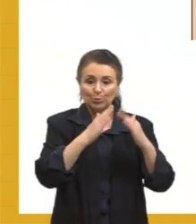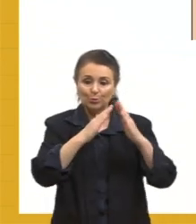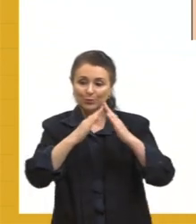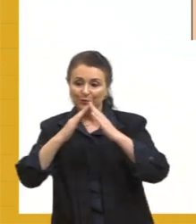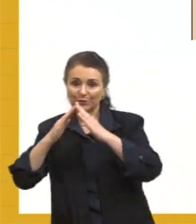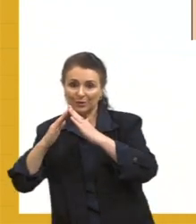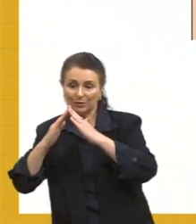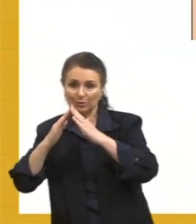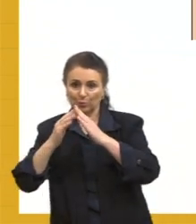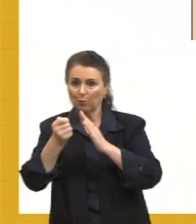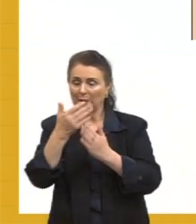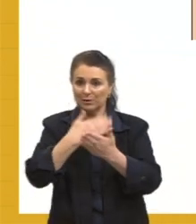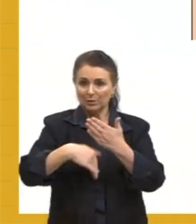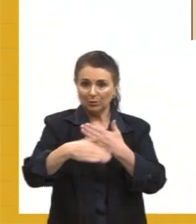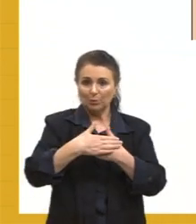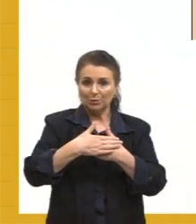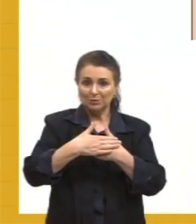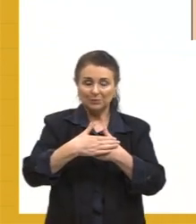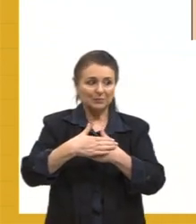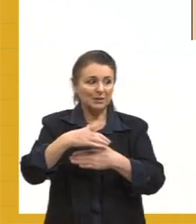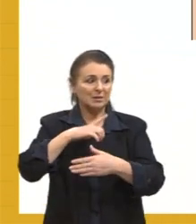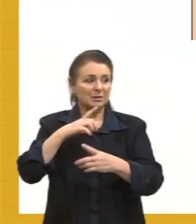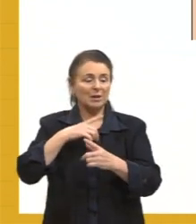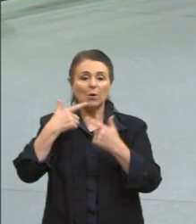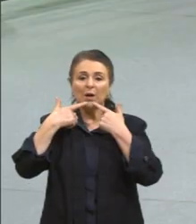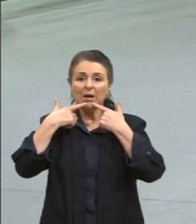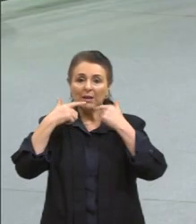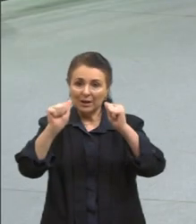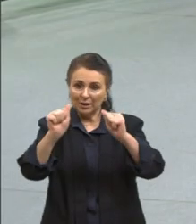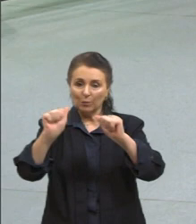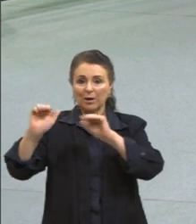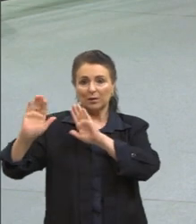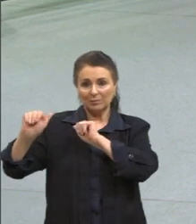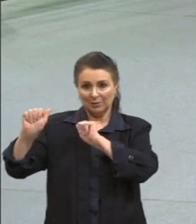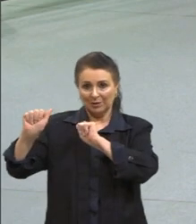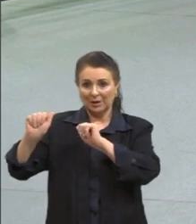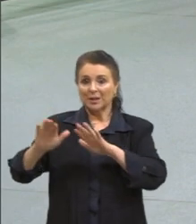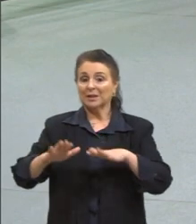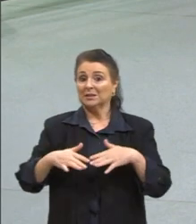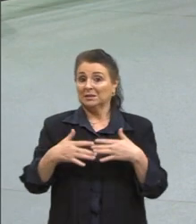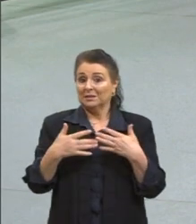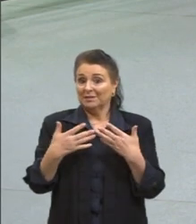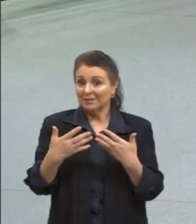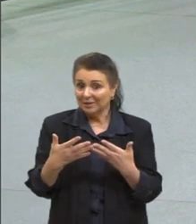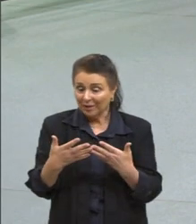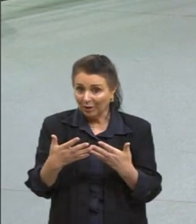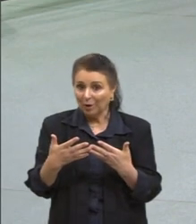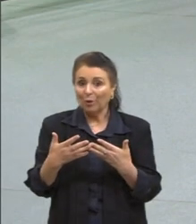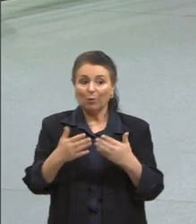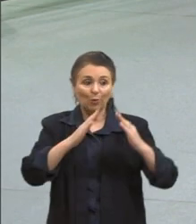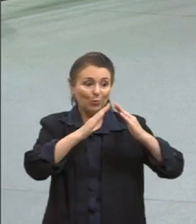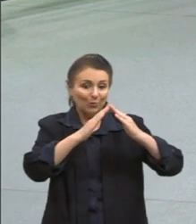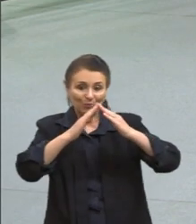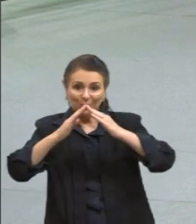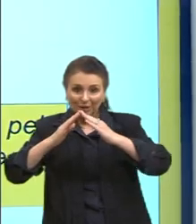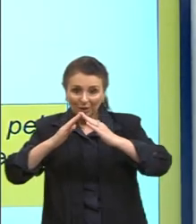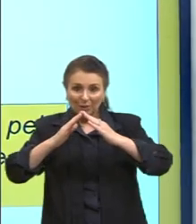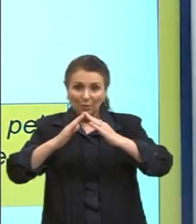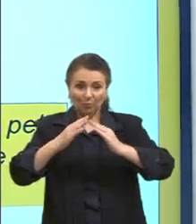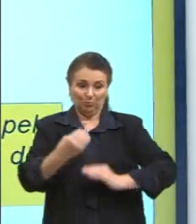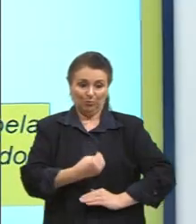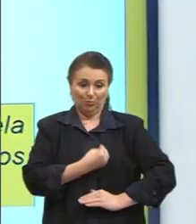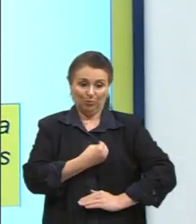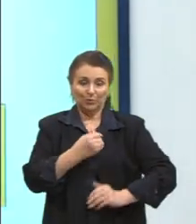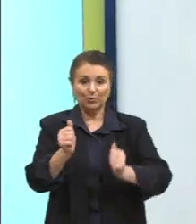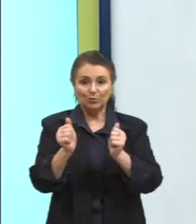dos nossos vizinhos, são de língua espanhola. Logicamente, a vizinhança gera convivência,